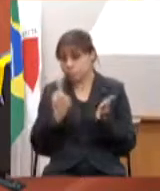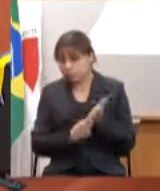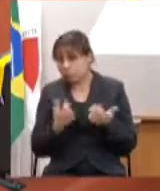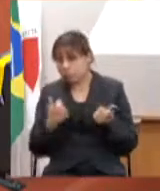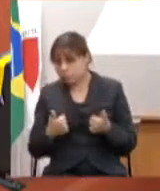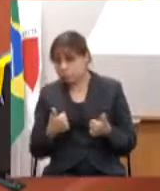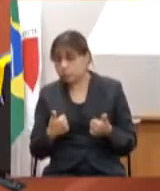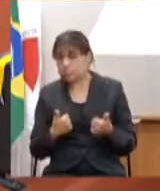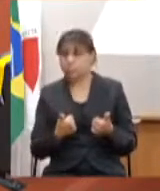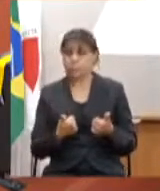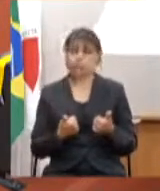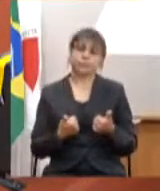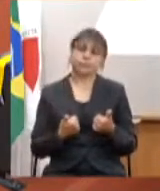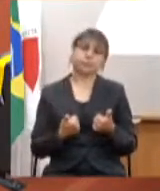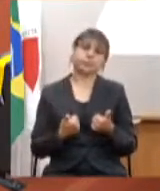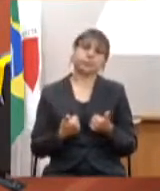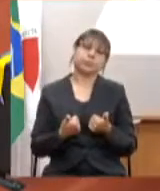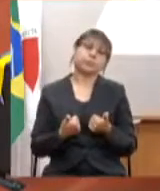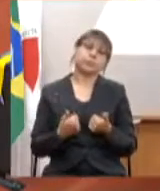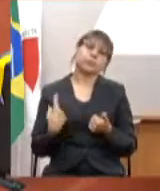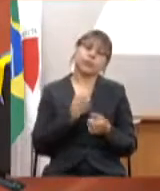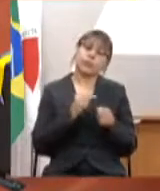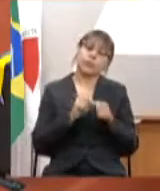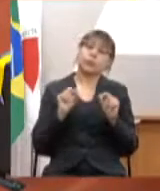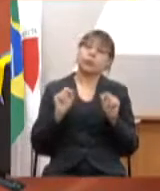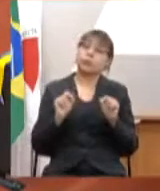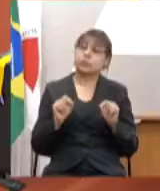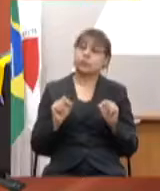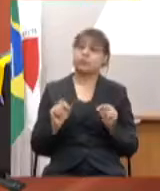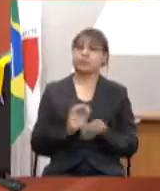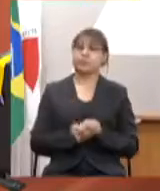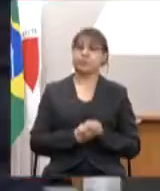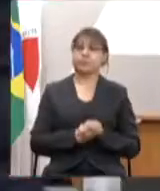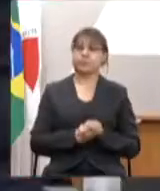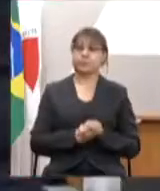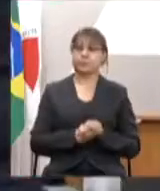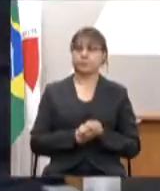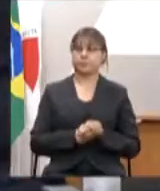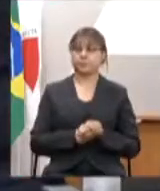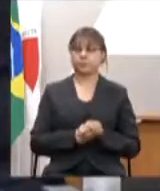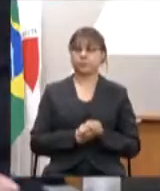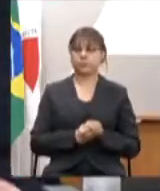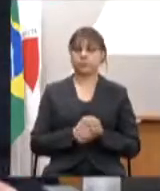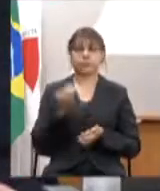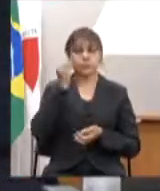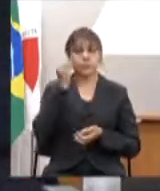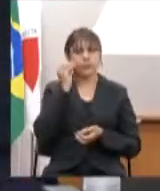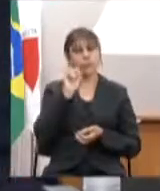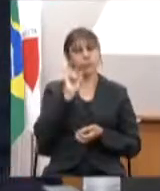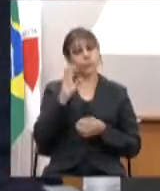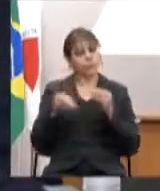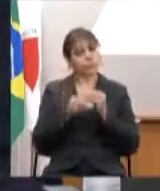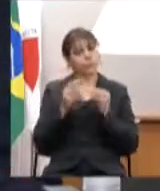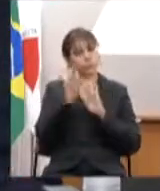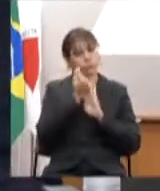o que nós vamos fazer será uma suplementação orçamentária